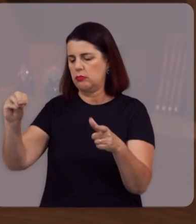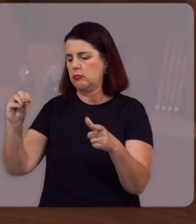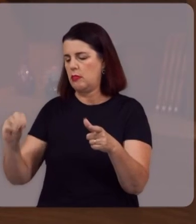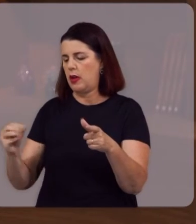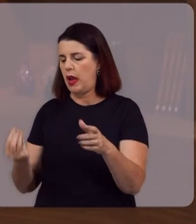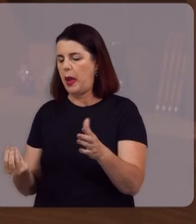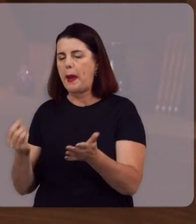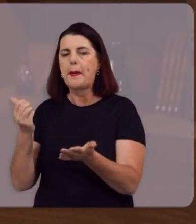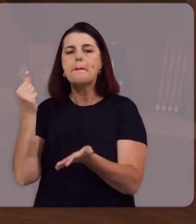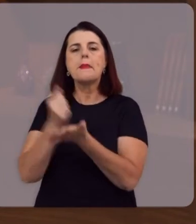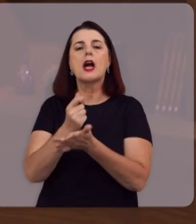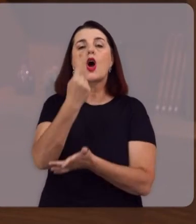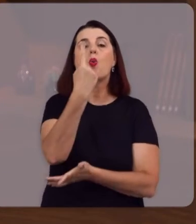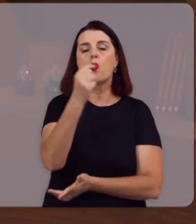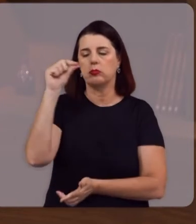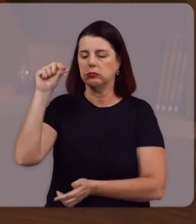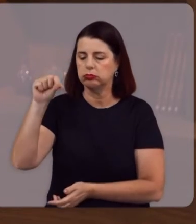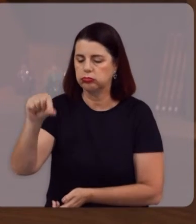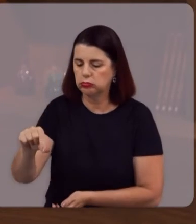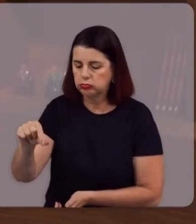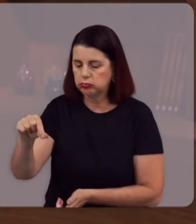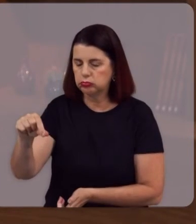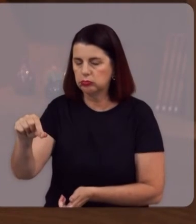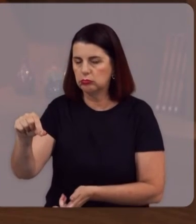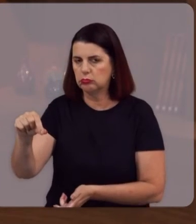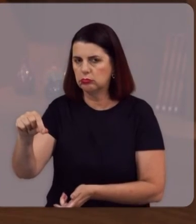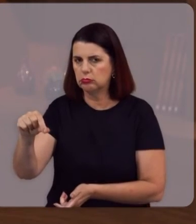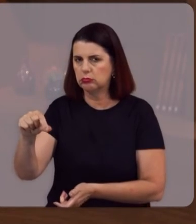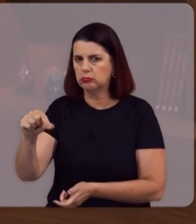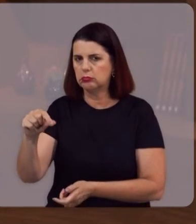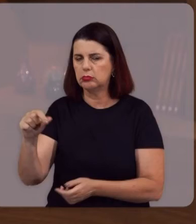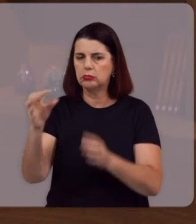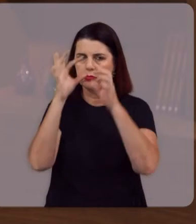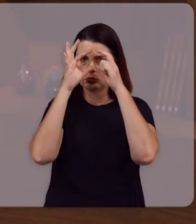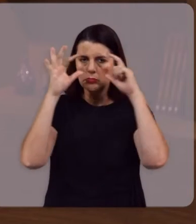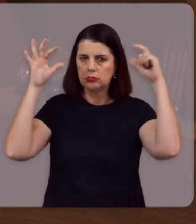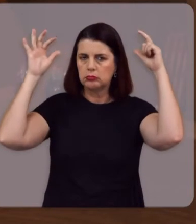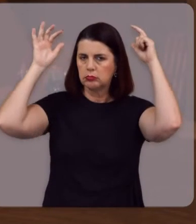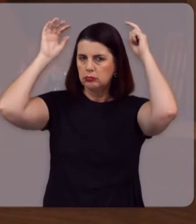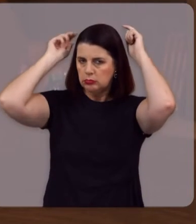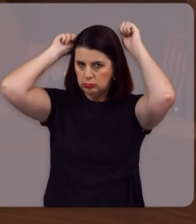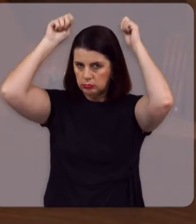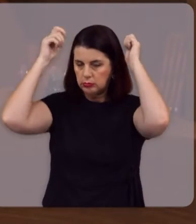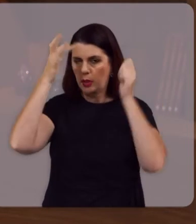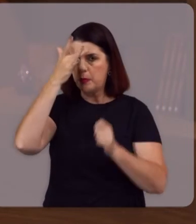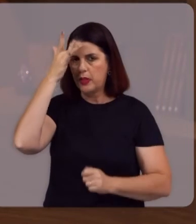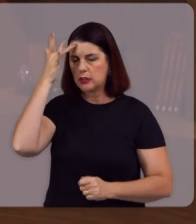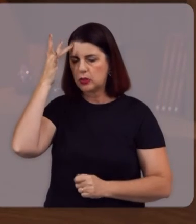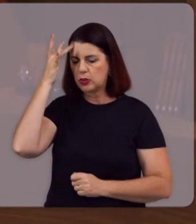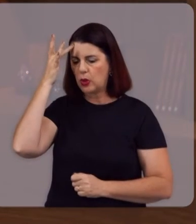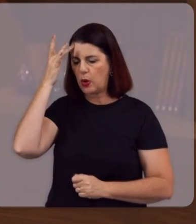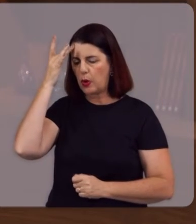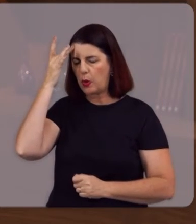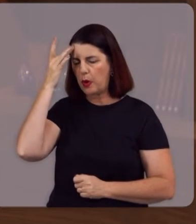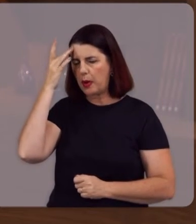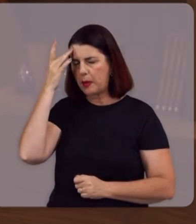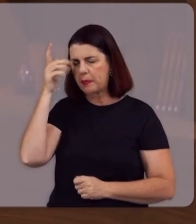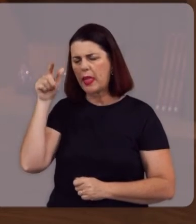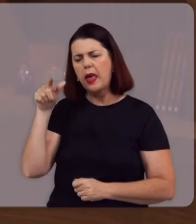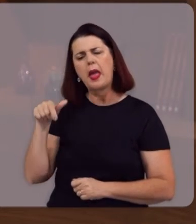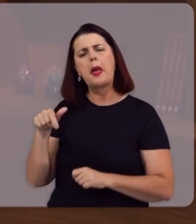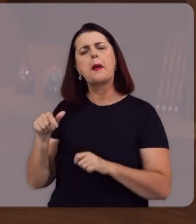moedas Nesse mar De moedas Vendaria os olhos De uma pessoa A